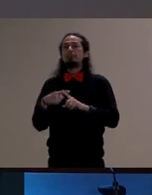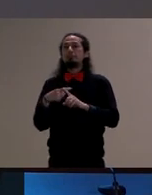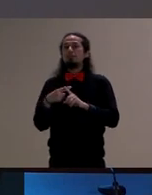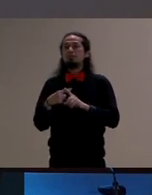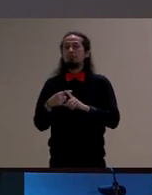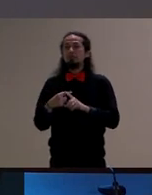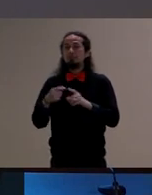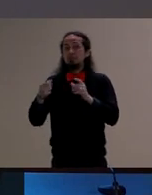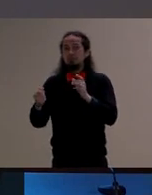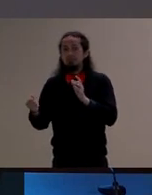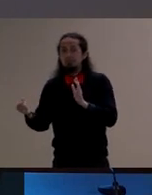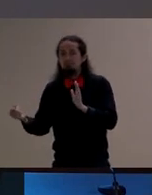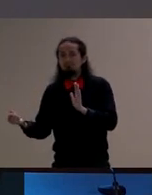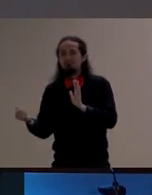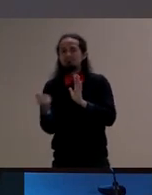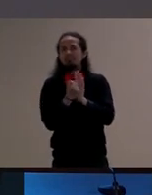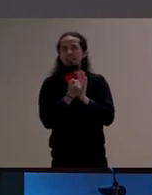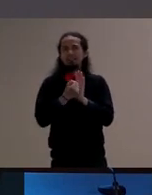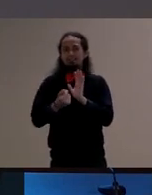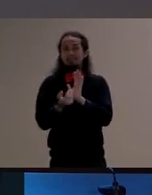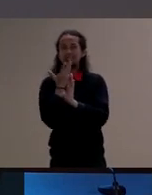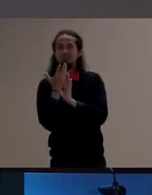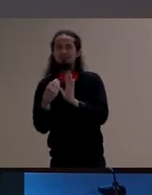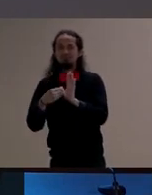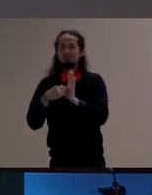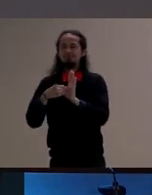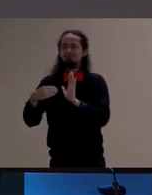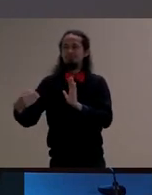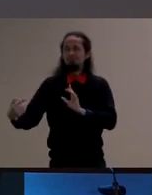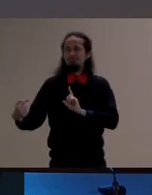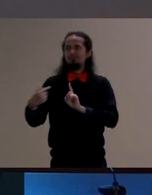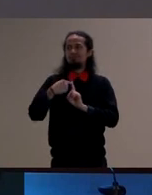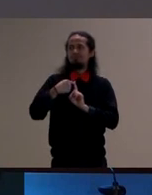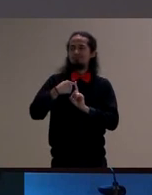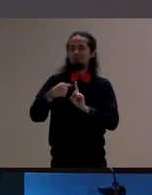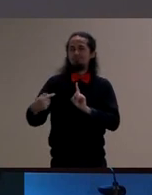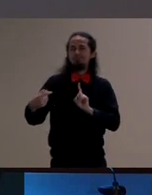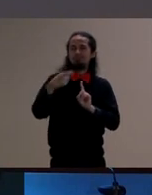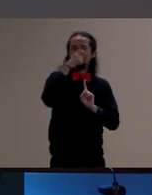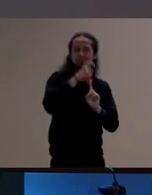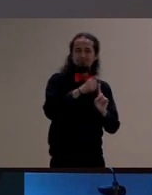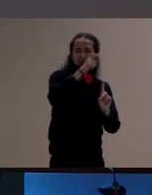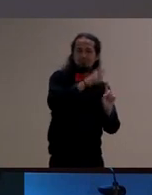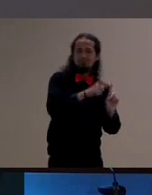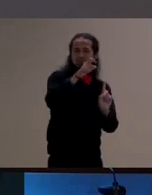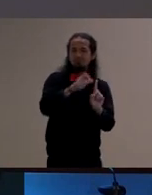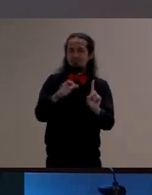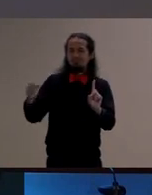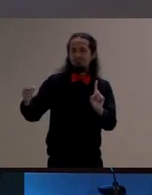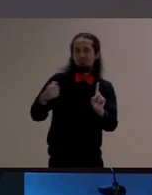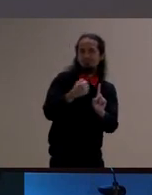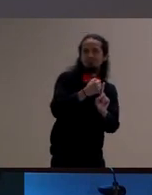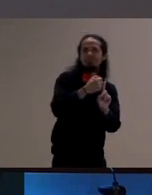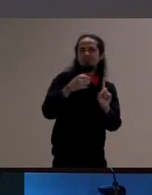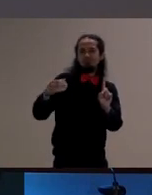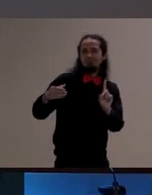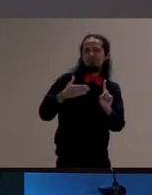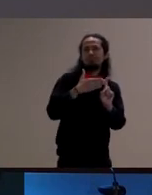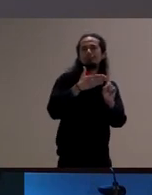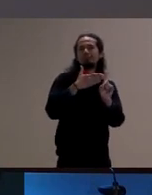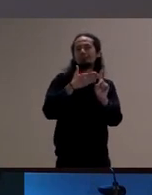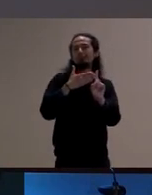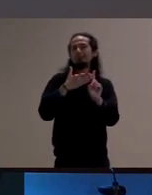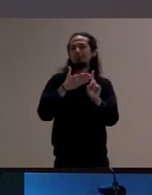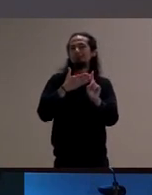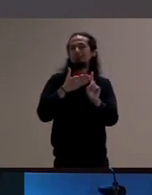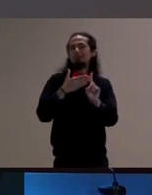marcas ao produzir memórias ao permitir que ele narre também encontre